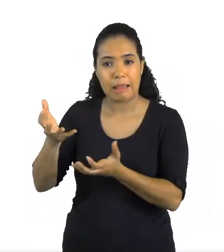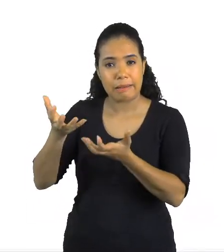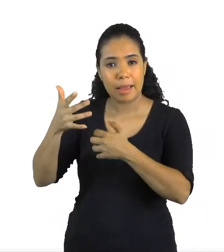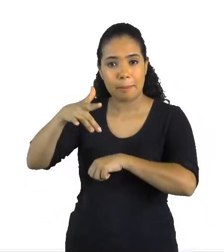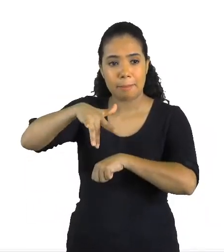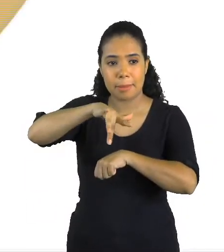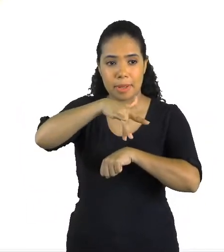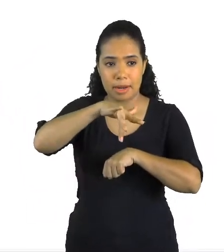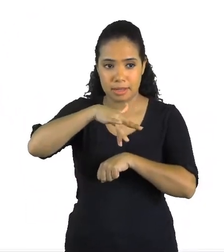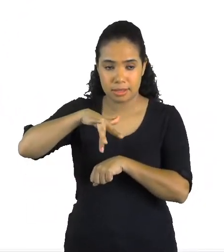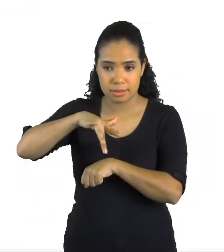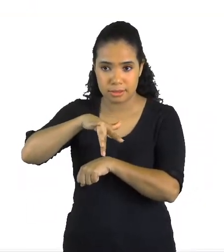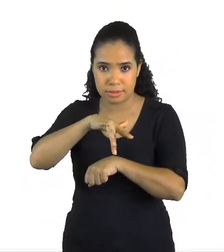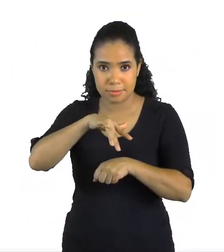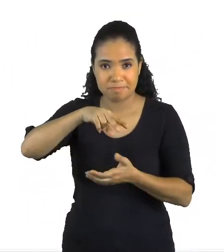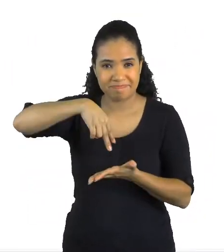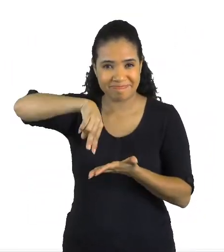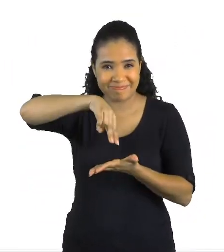bailarina.